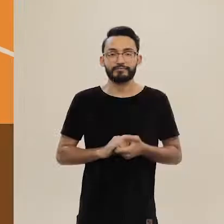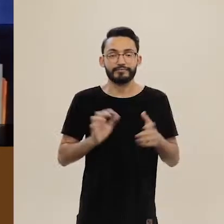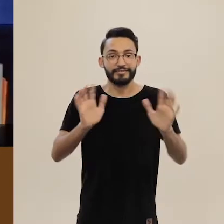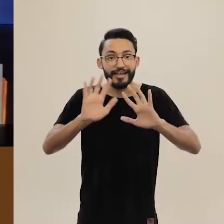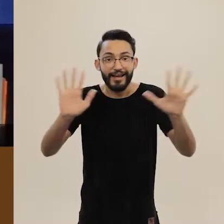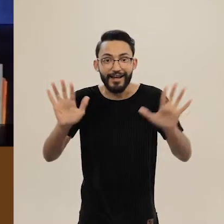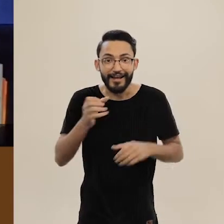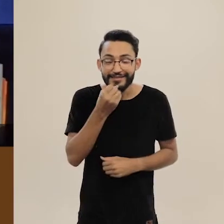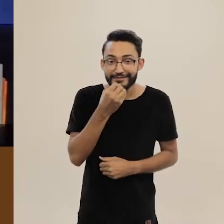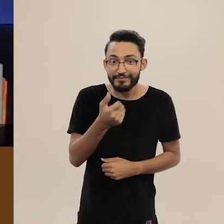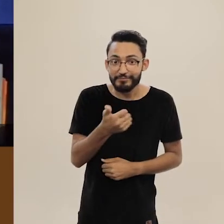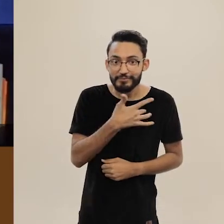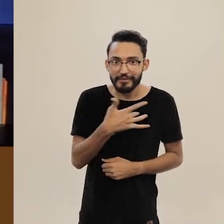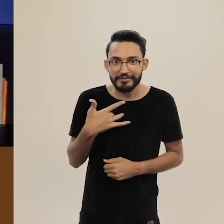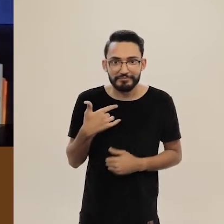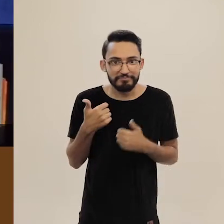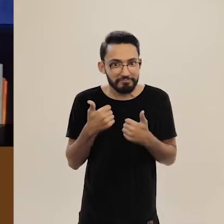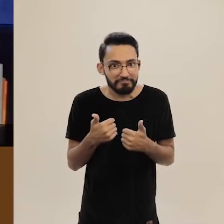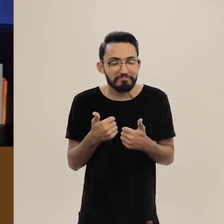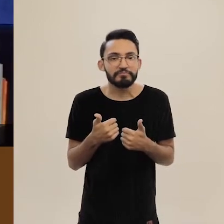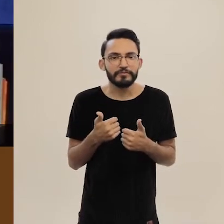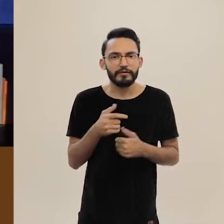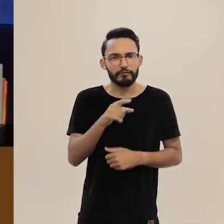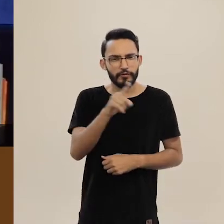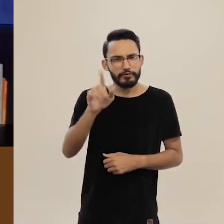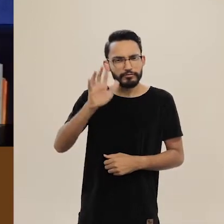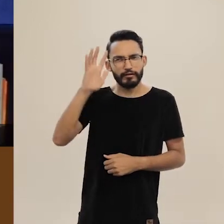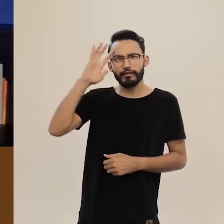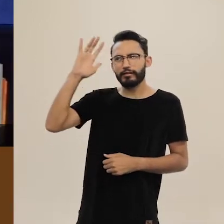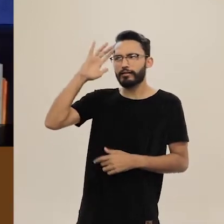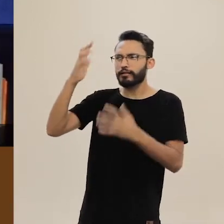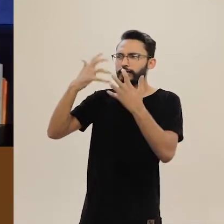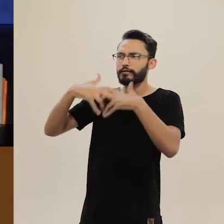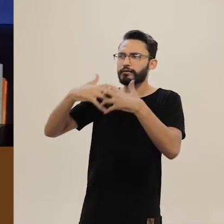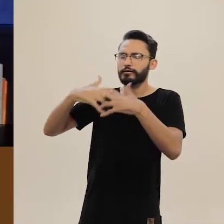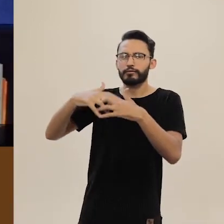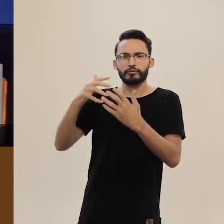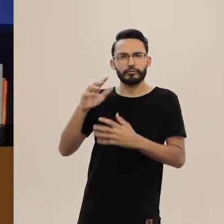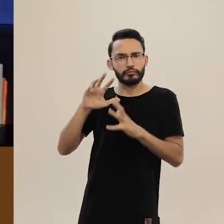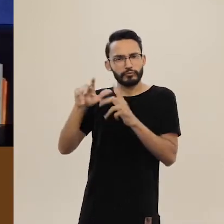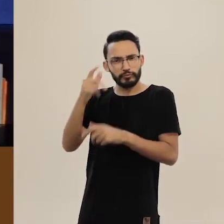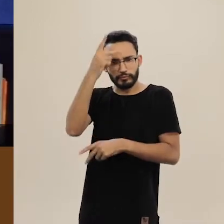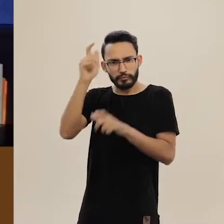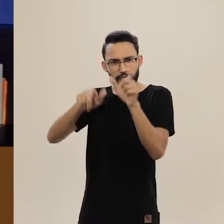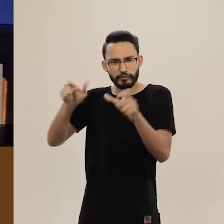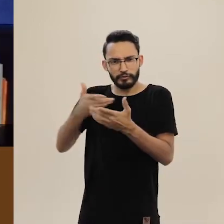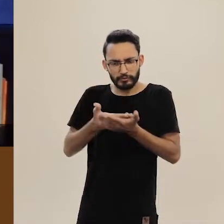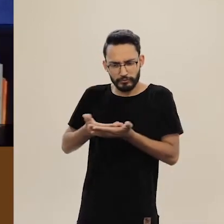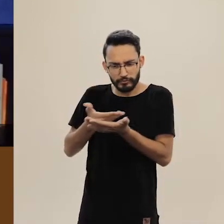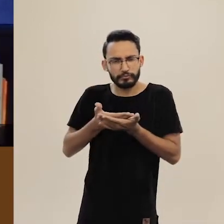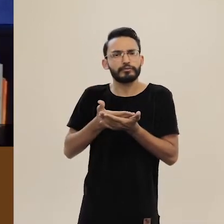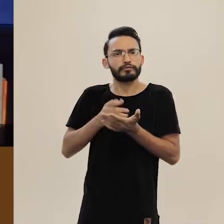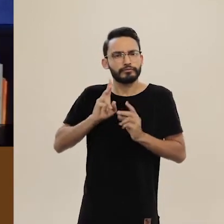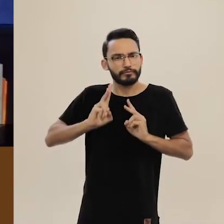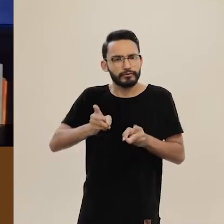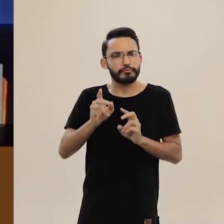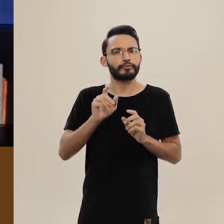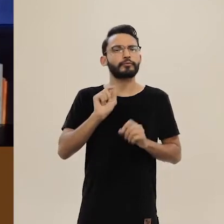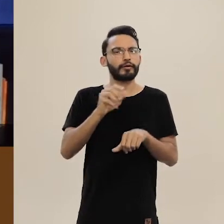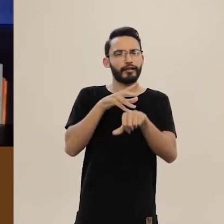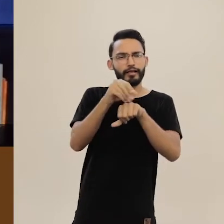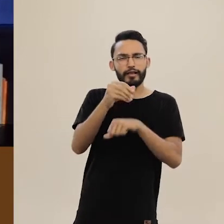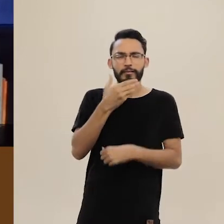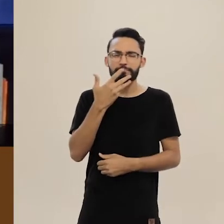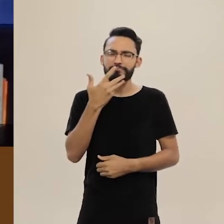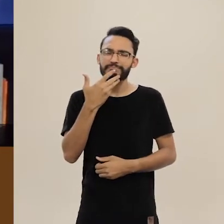Olá, tudo bem? Vocês já se perguntaram por que especialistas recomendam tanto a leitura em voz alta,